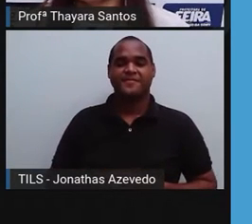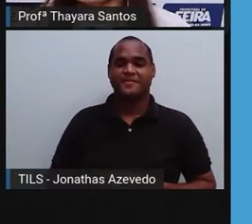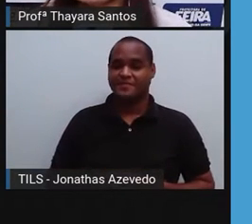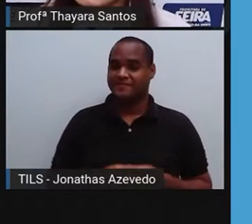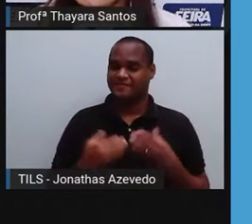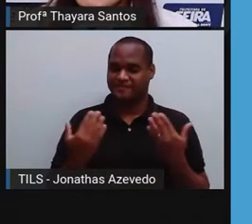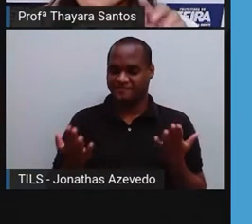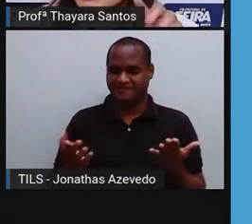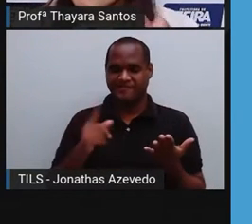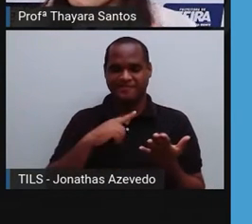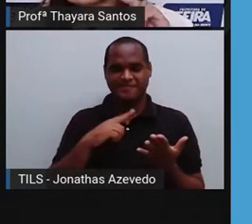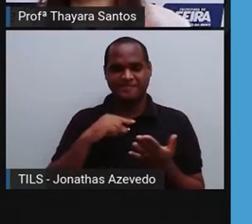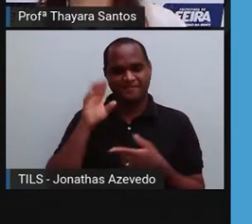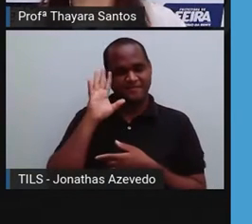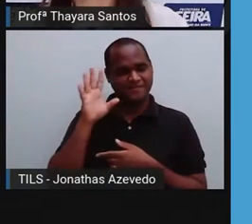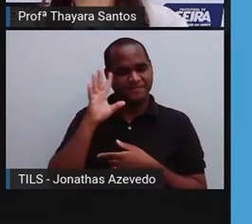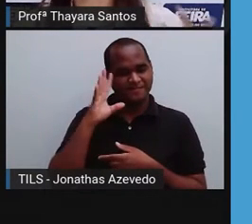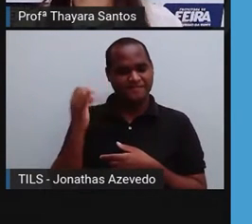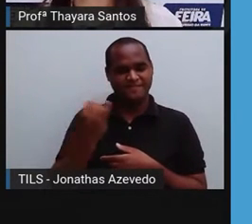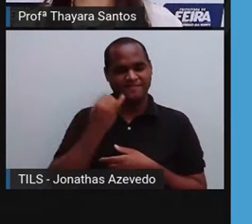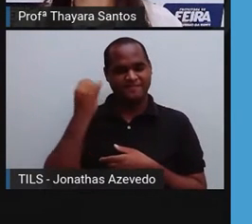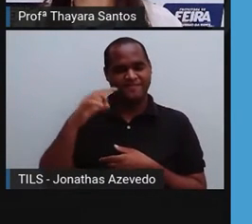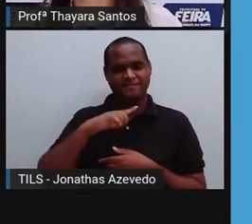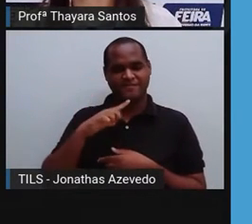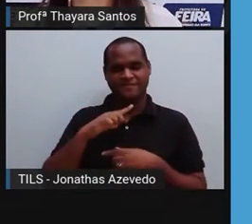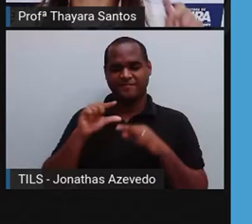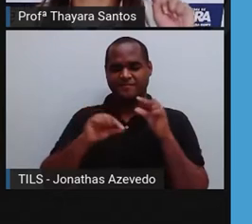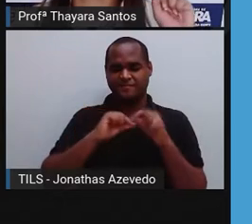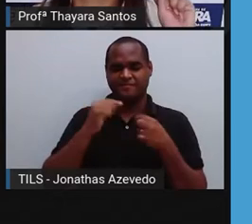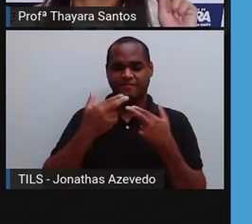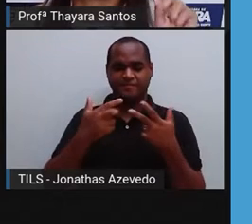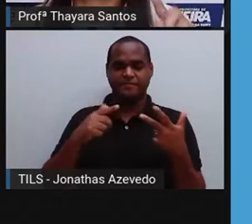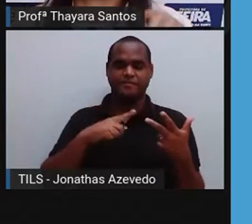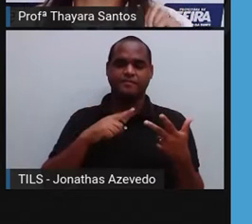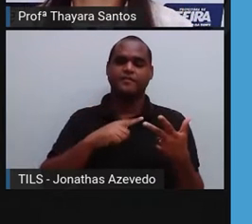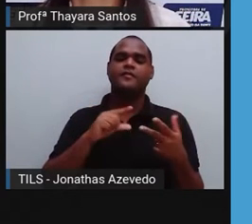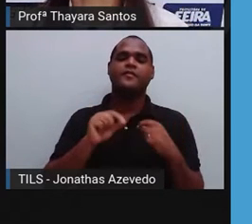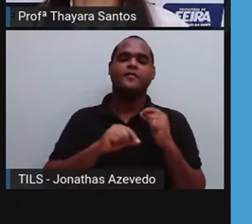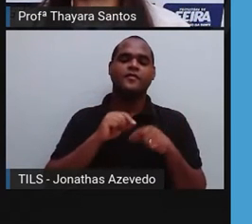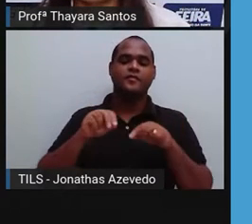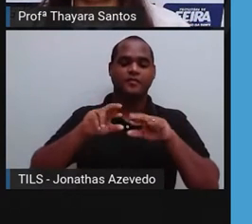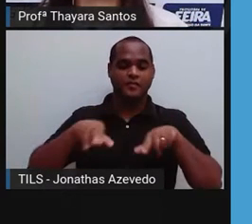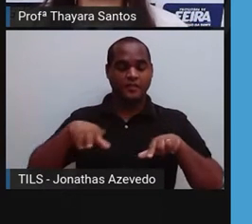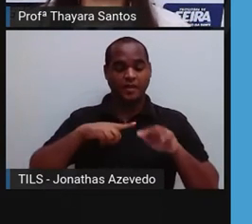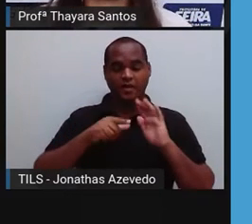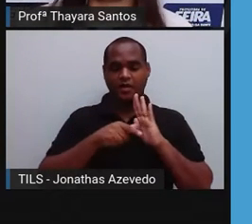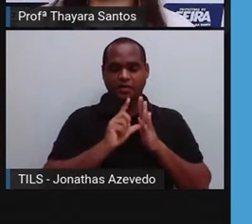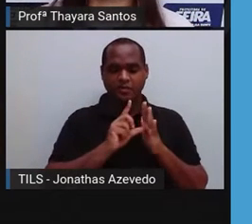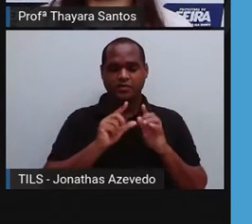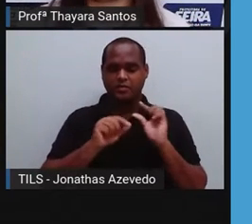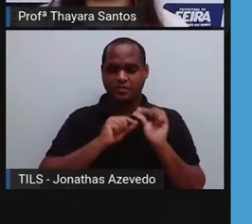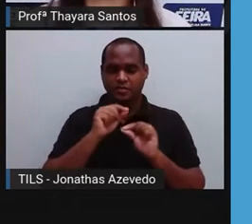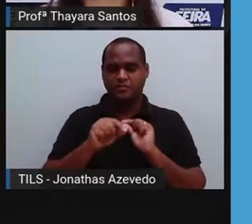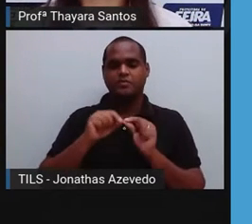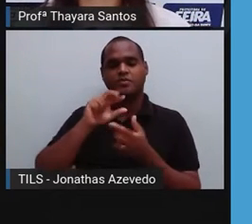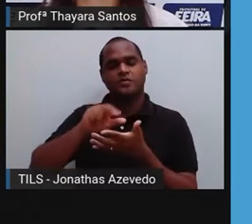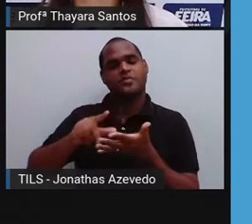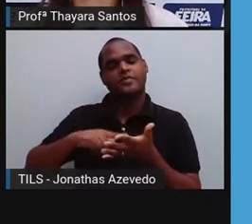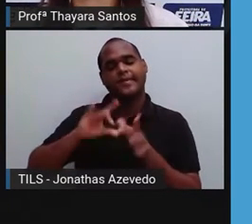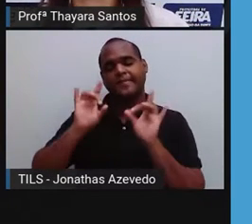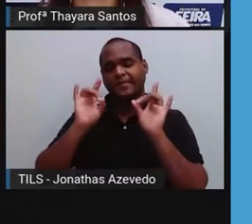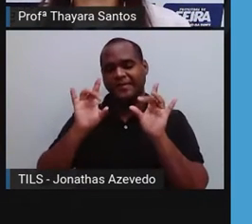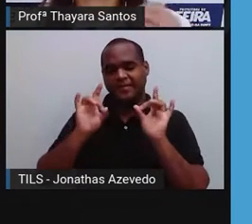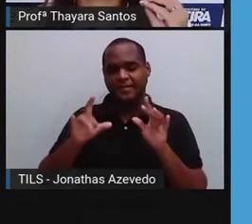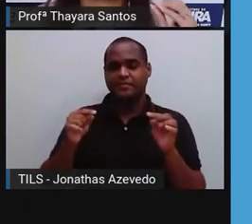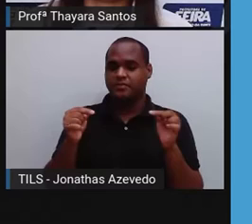Então, pensem aí um pouquinho no que seria esse sistema circulatório, mas antes de falar especificamente sobre ele, a gente